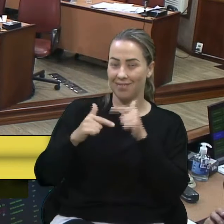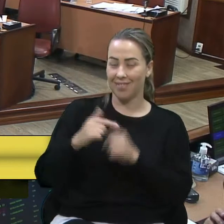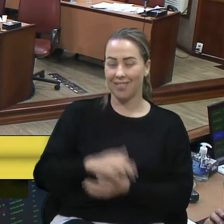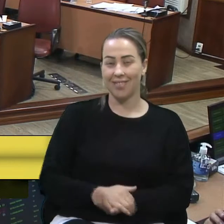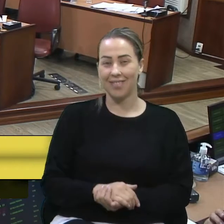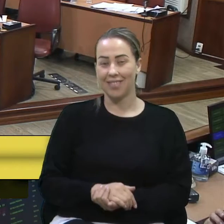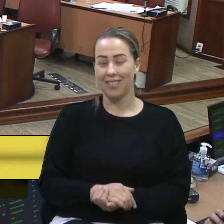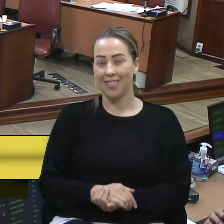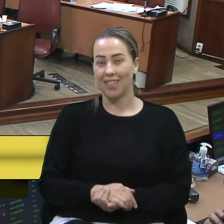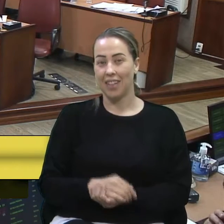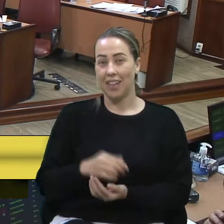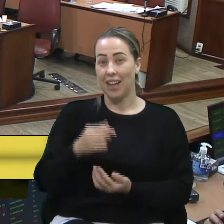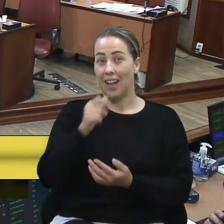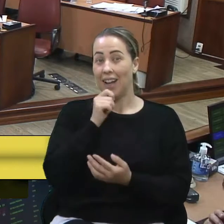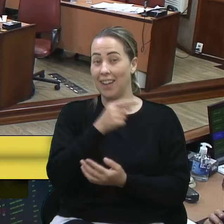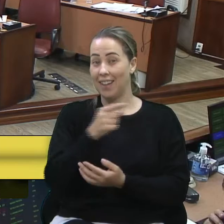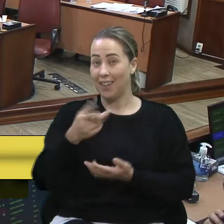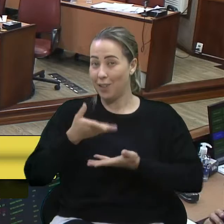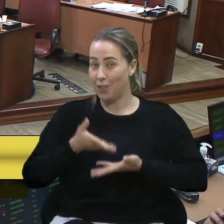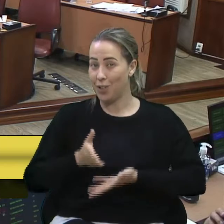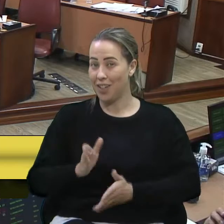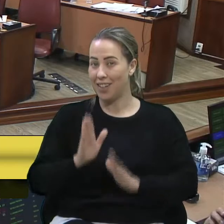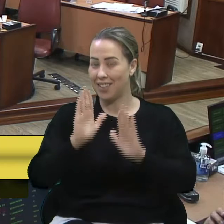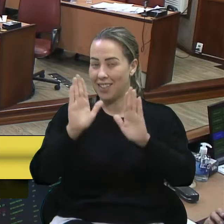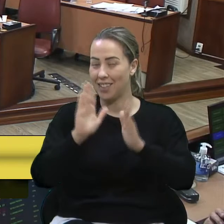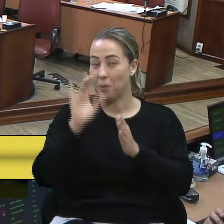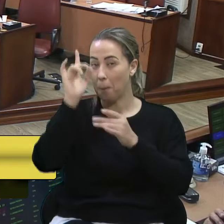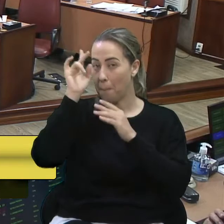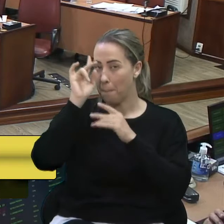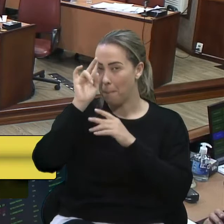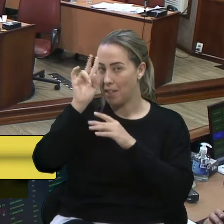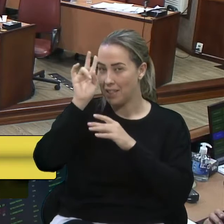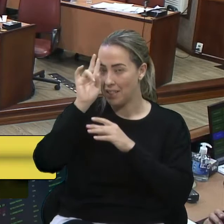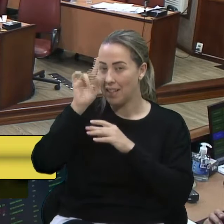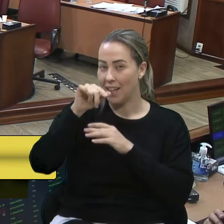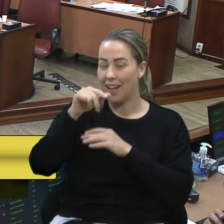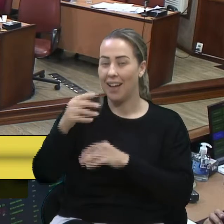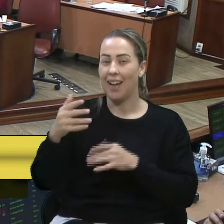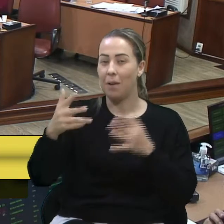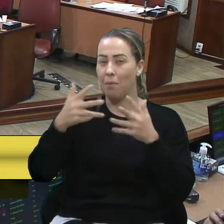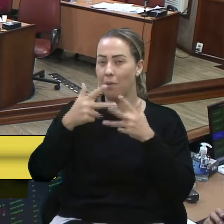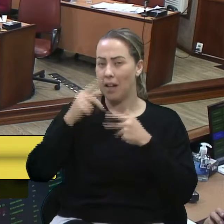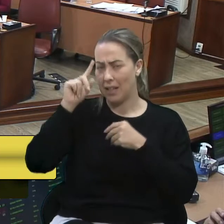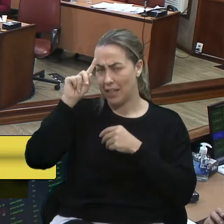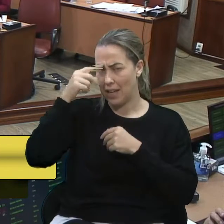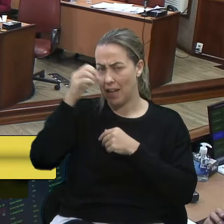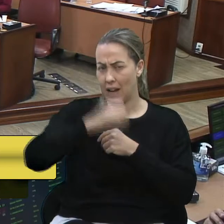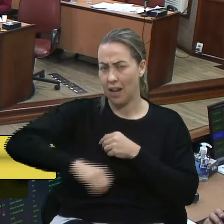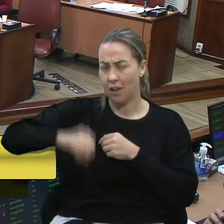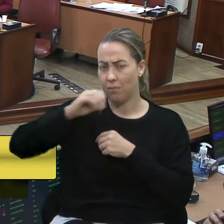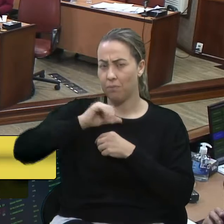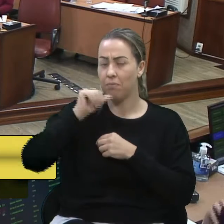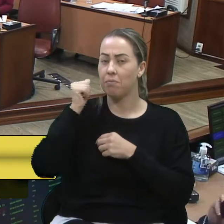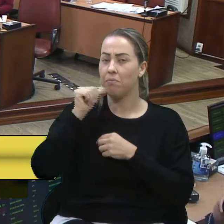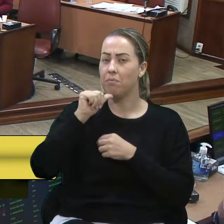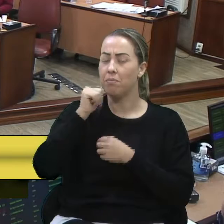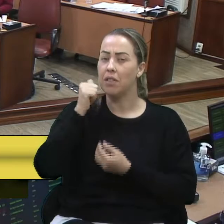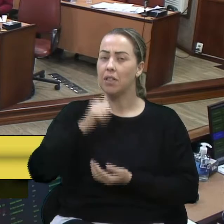Alguns não tinham nascido ainda, mas é excelente ideia, Marcon, e